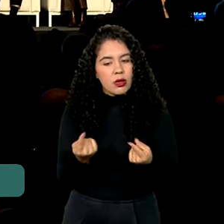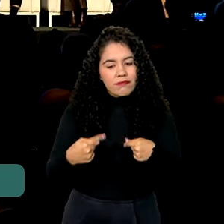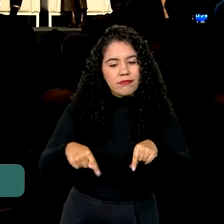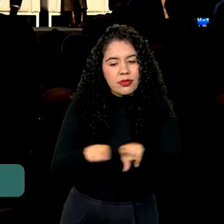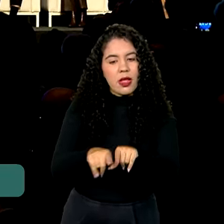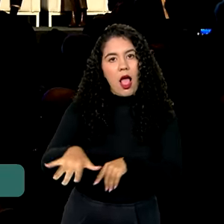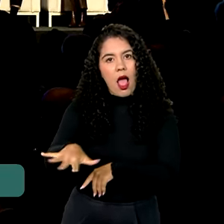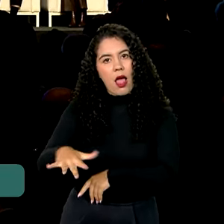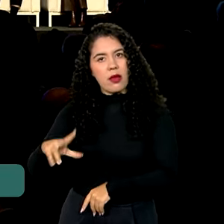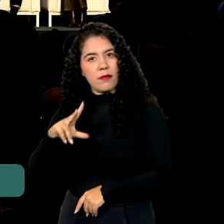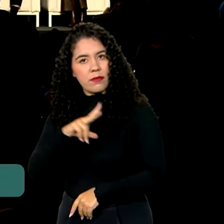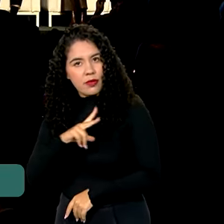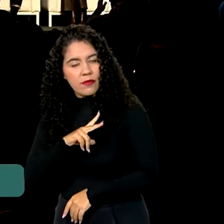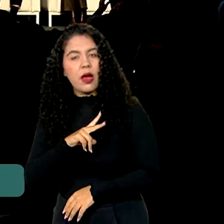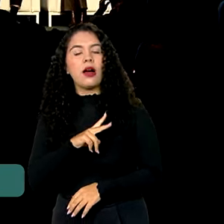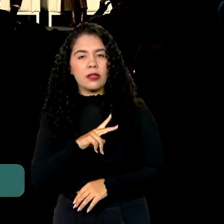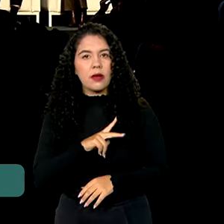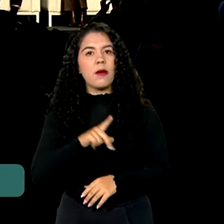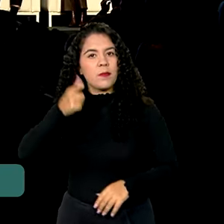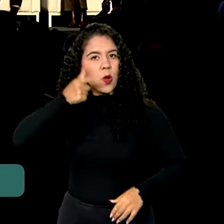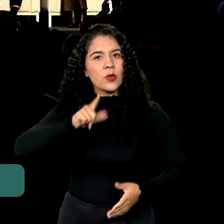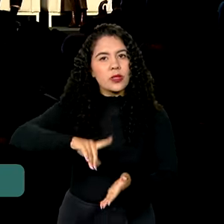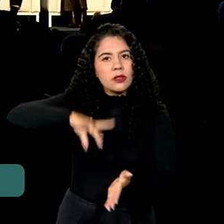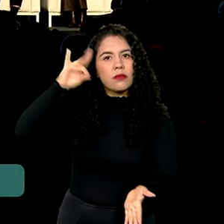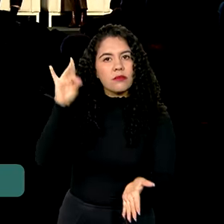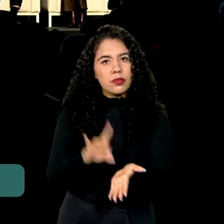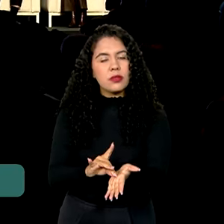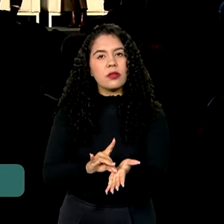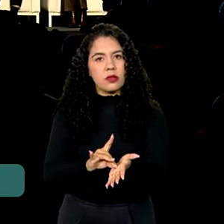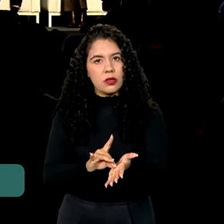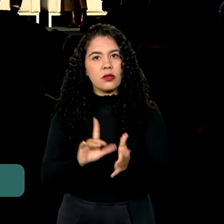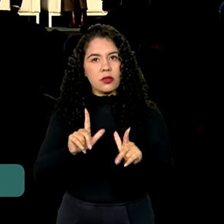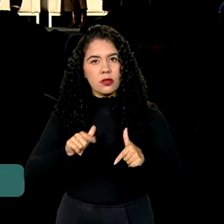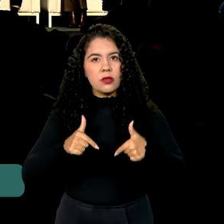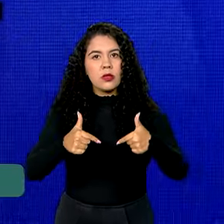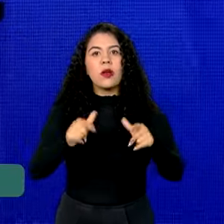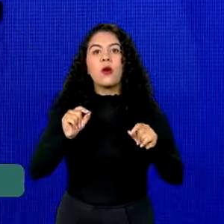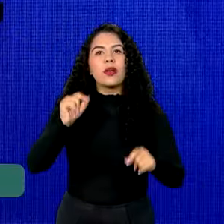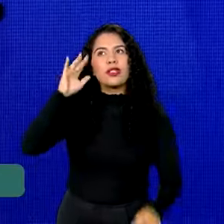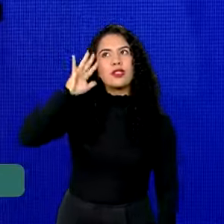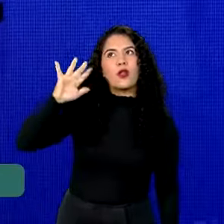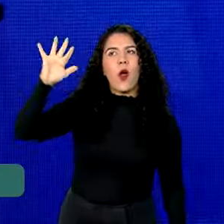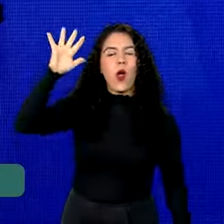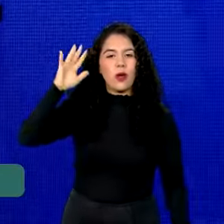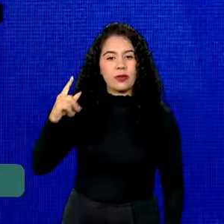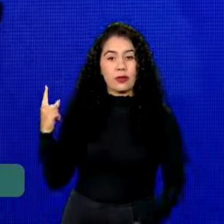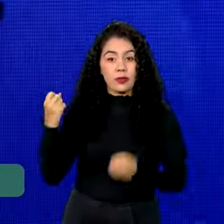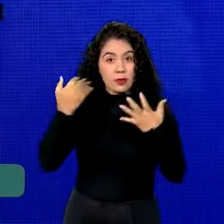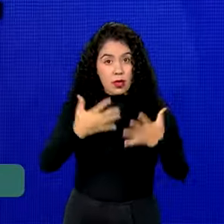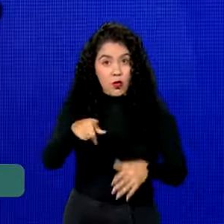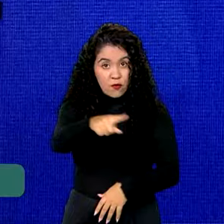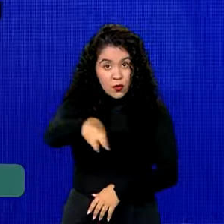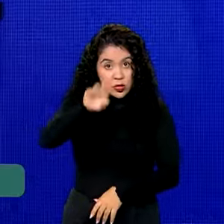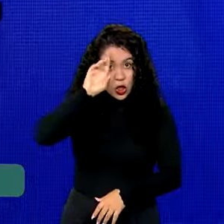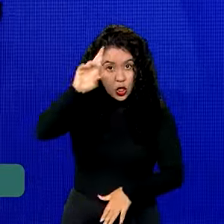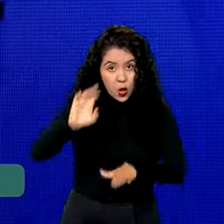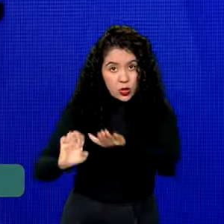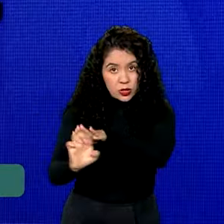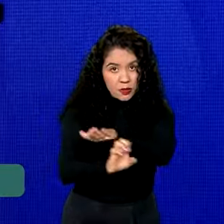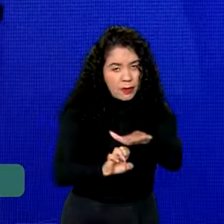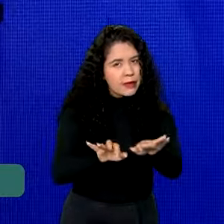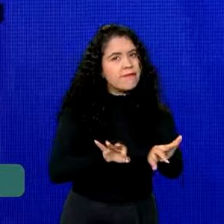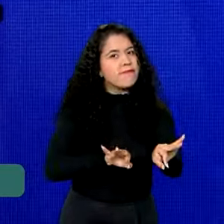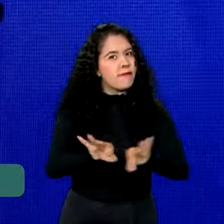setor privado para a concretização do que chamou de sonho. Os empresários se preparem porque